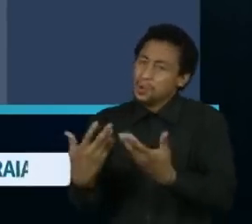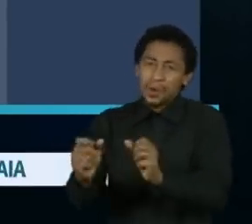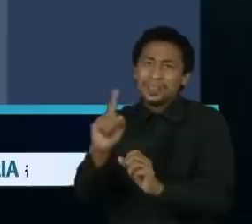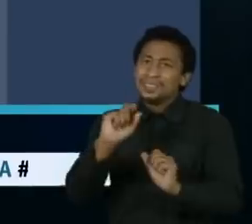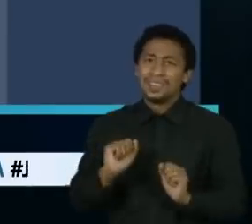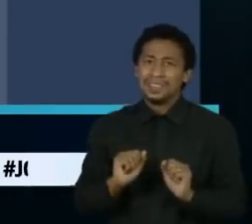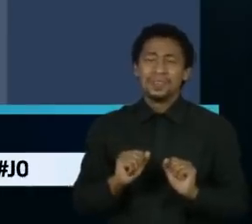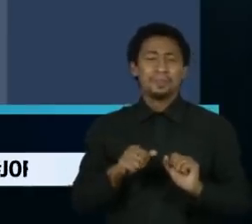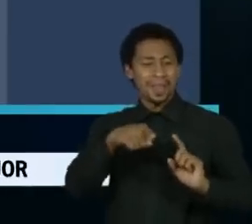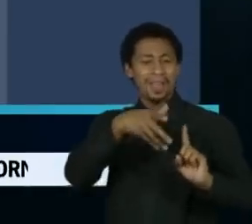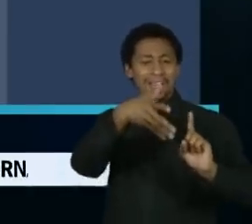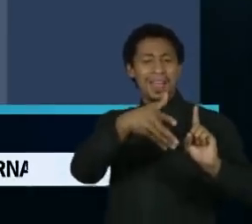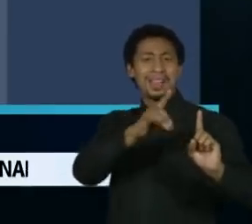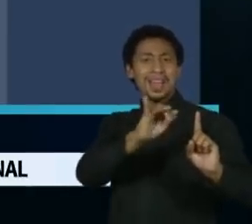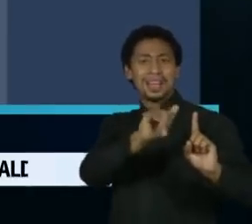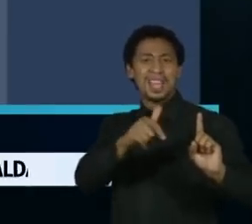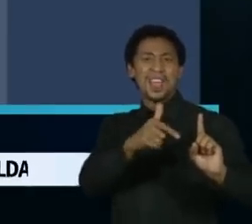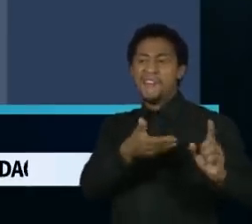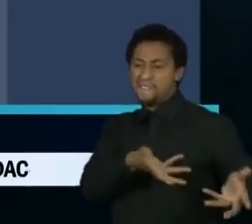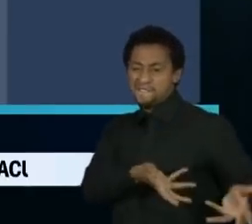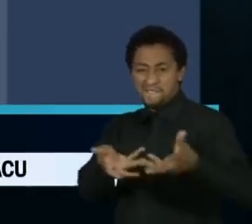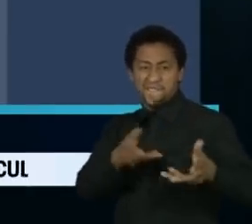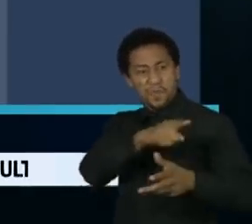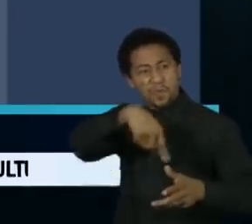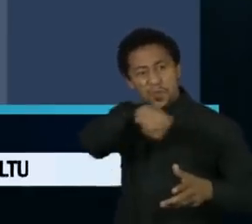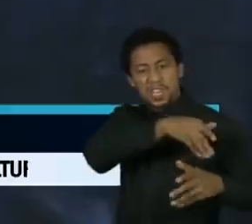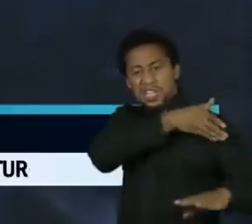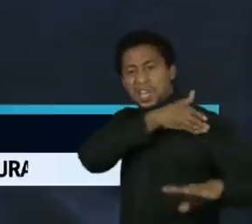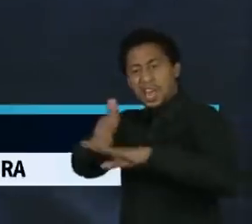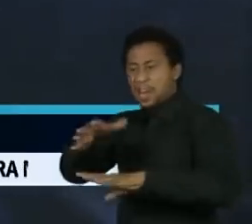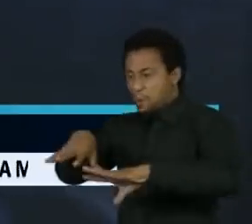fechar os dois poderes e manter Bolsonaro no poder.